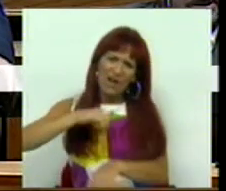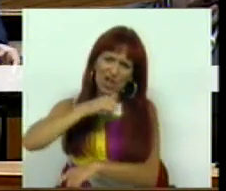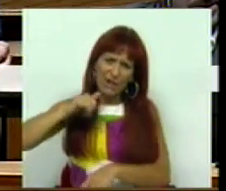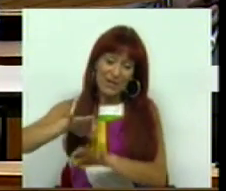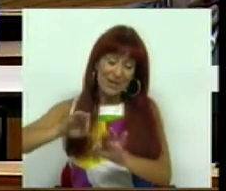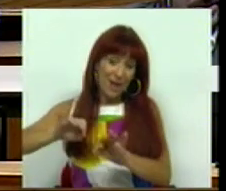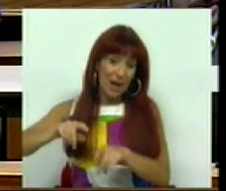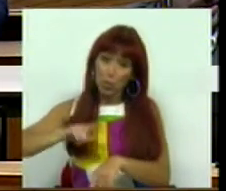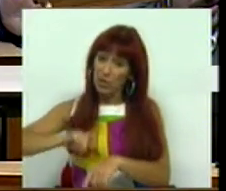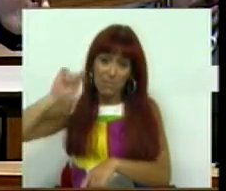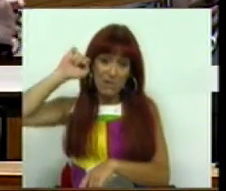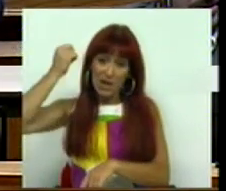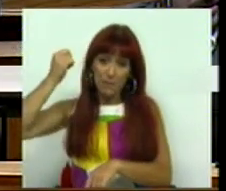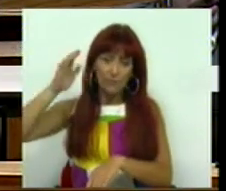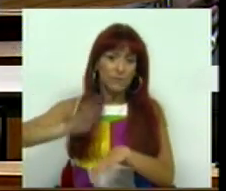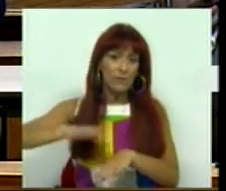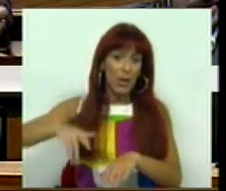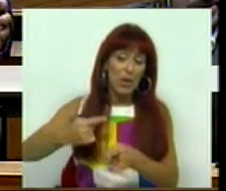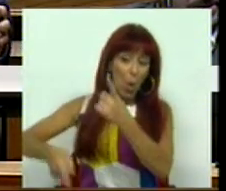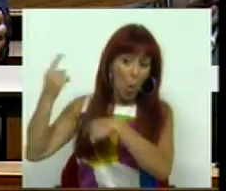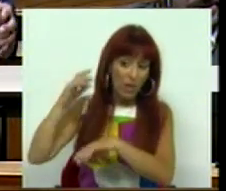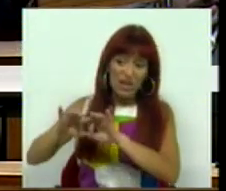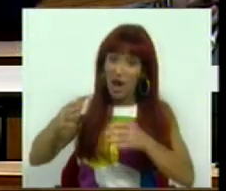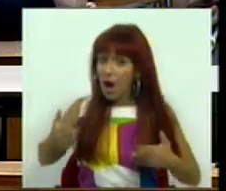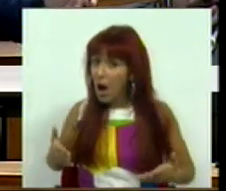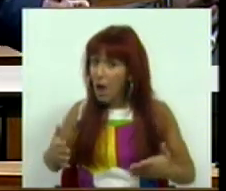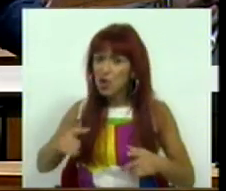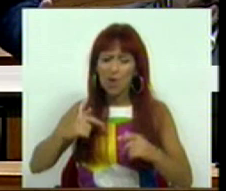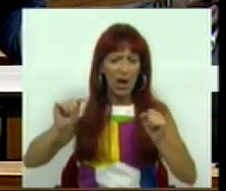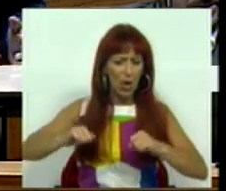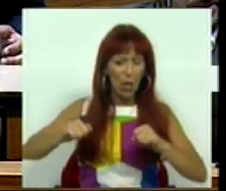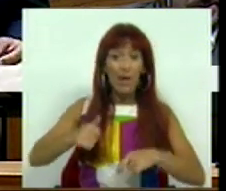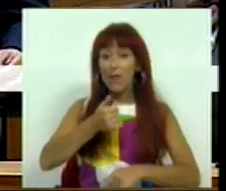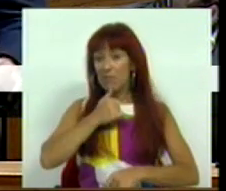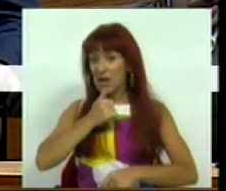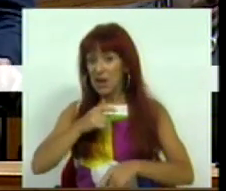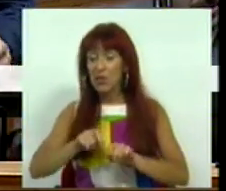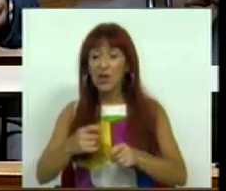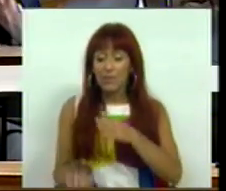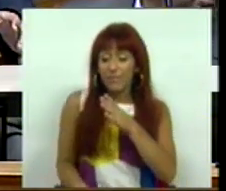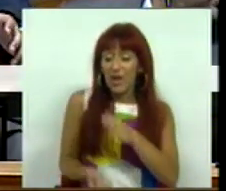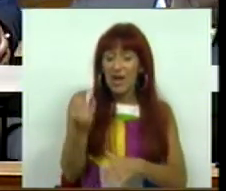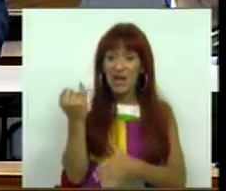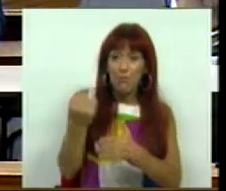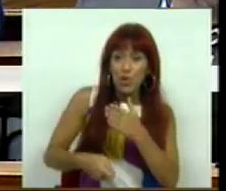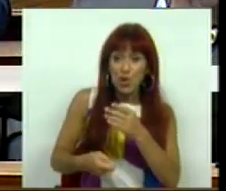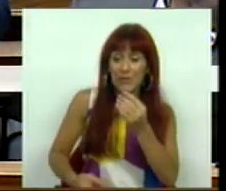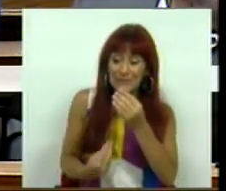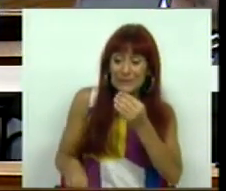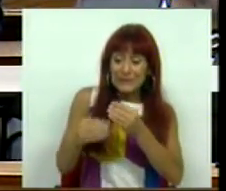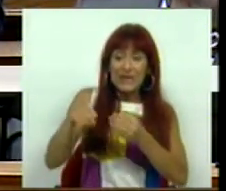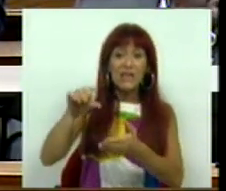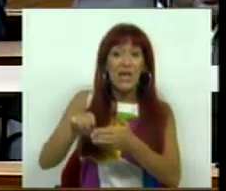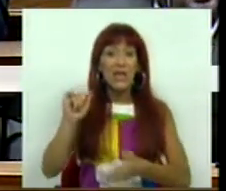sacrifícios num momento de crise. E por isso, ontem como hoje, acompanhámos esta medida de criação de um imposto extraordinário